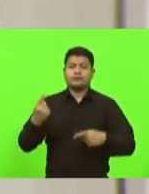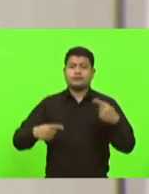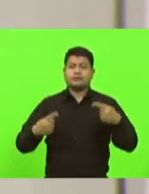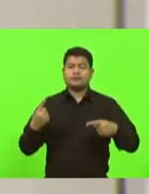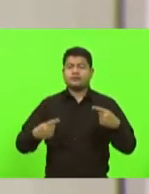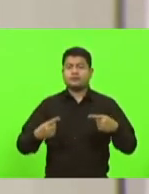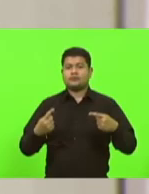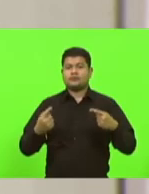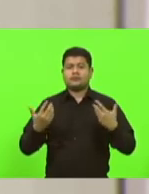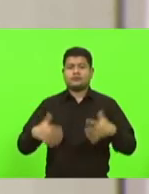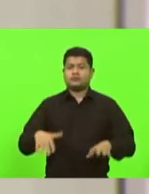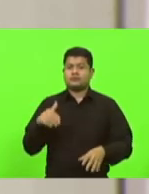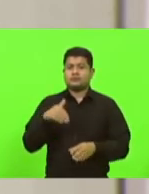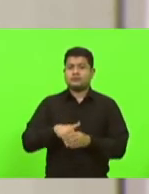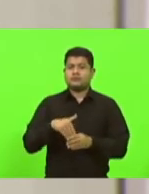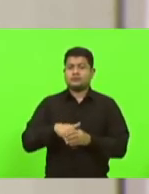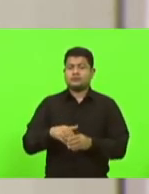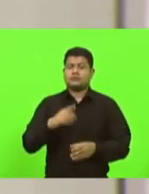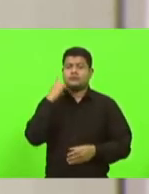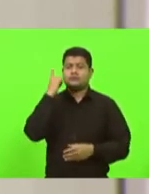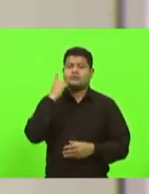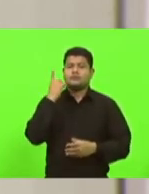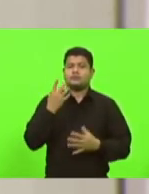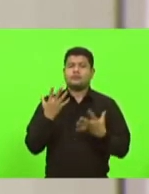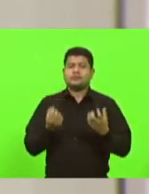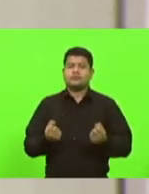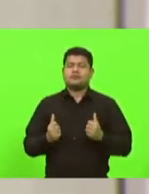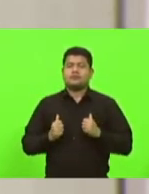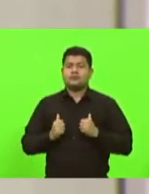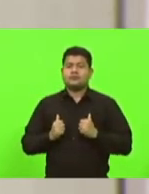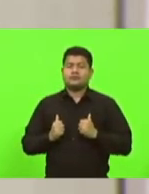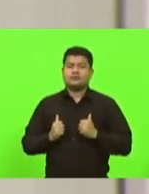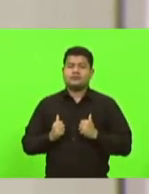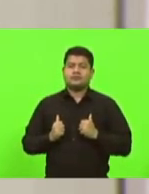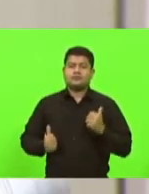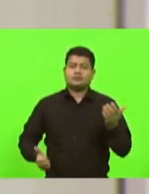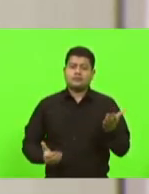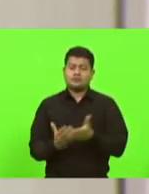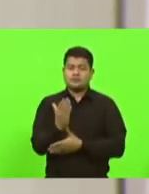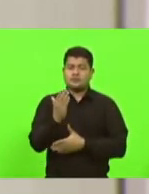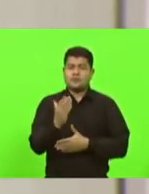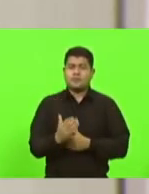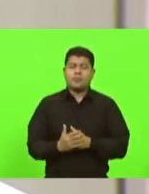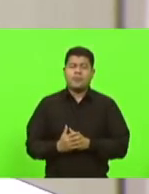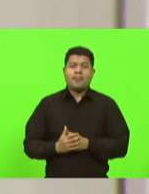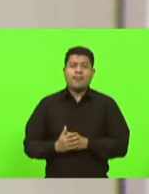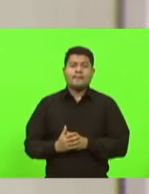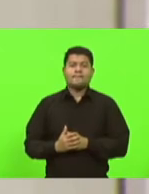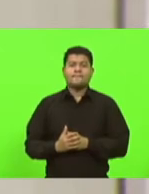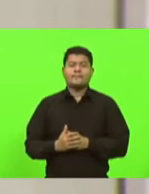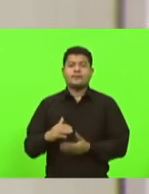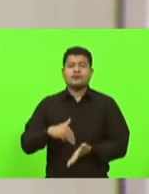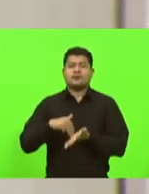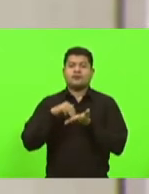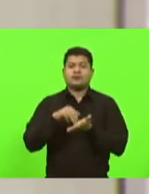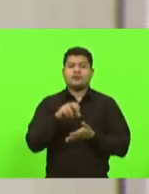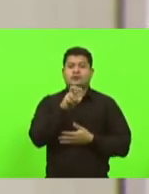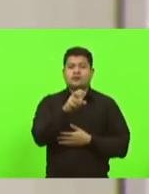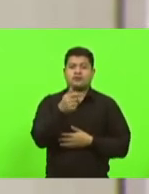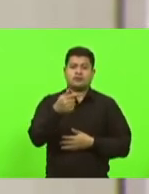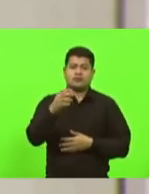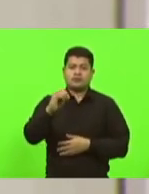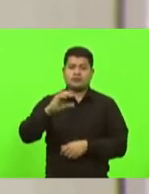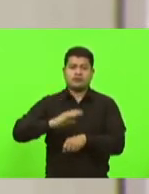Não havendo quem queira discutir, em votação. Aprovado. Moção nº 570,